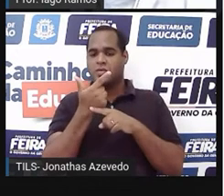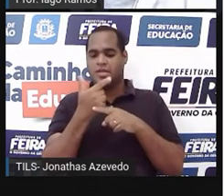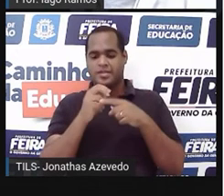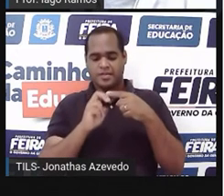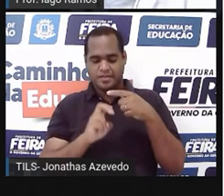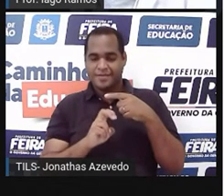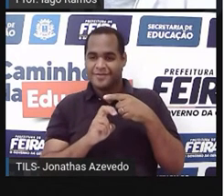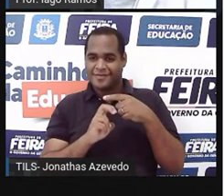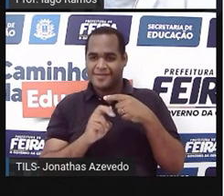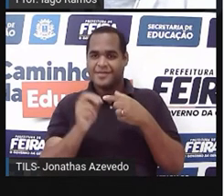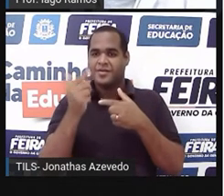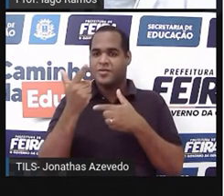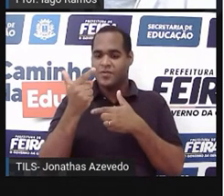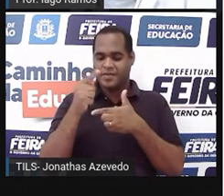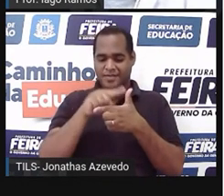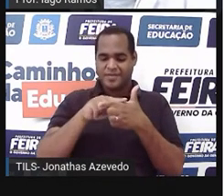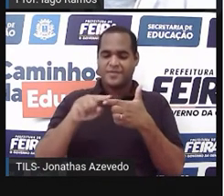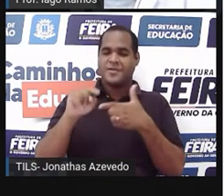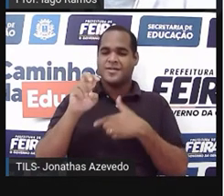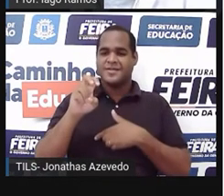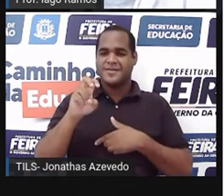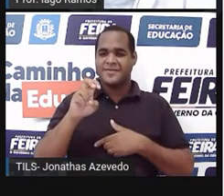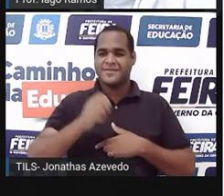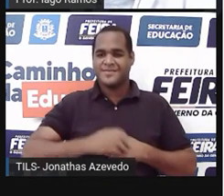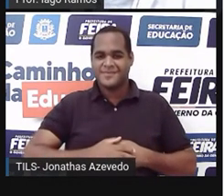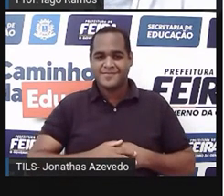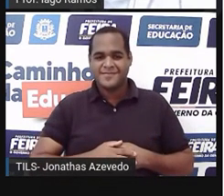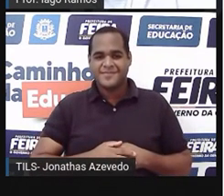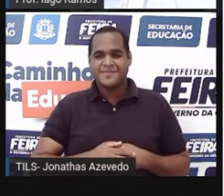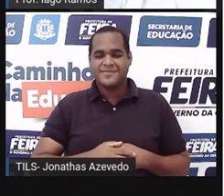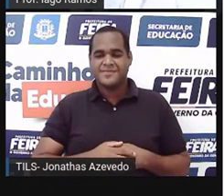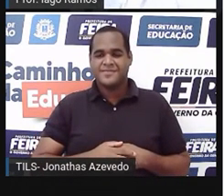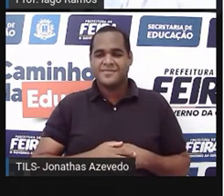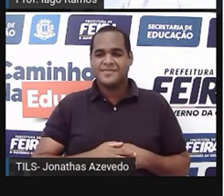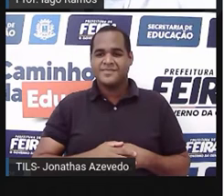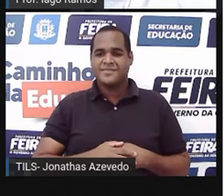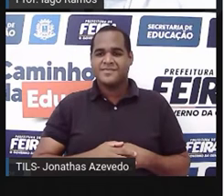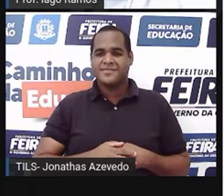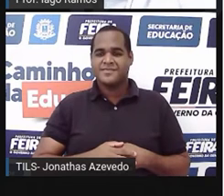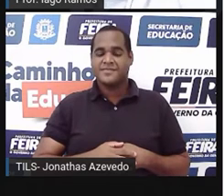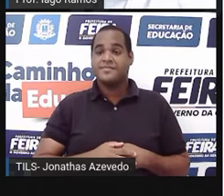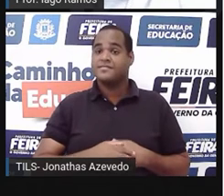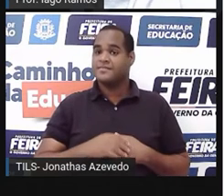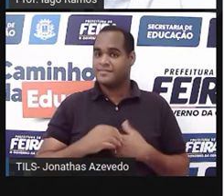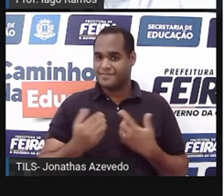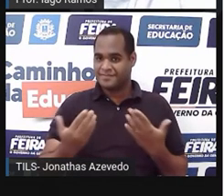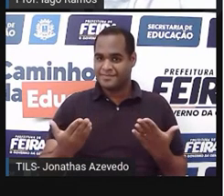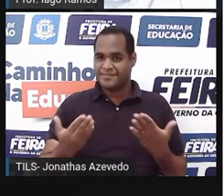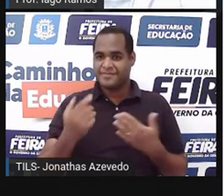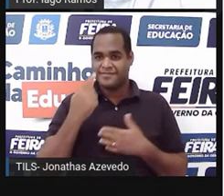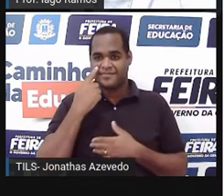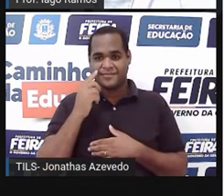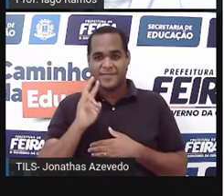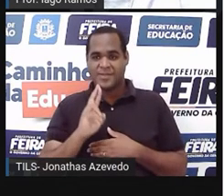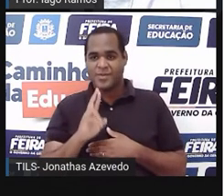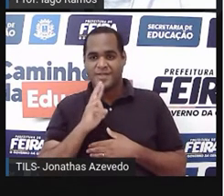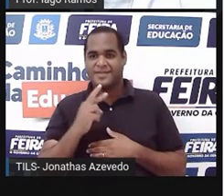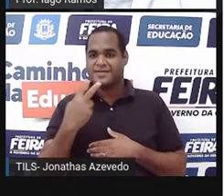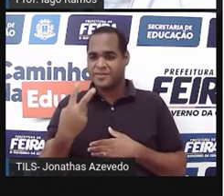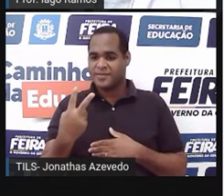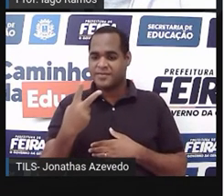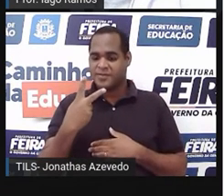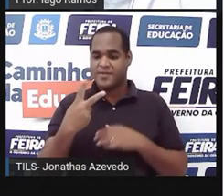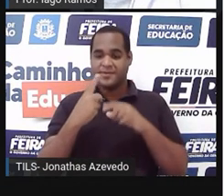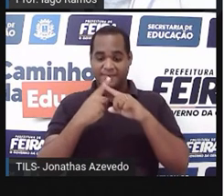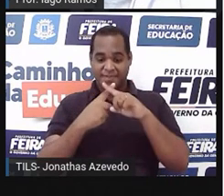pega 12 e divide por 5. Tá? Então, 2, vai dar 2, né? 2 vezes 5 dá